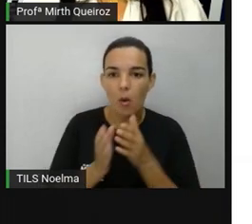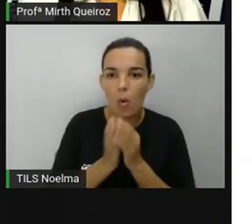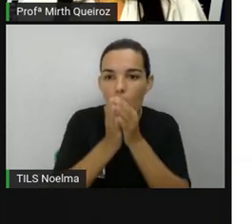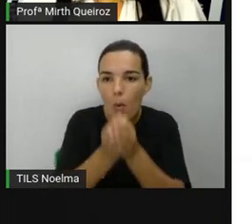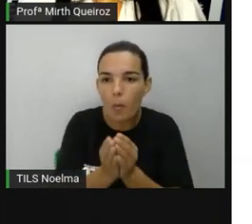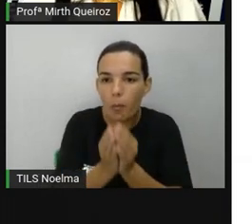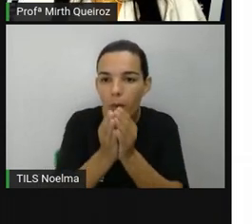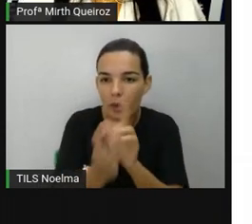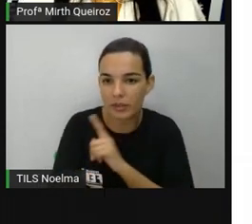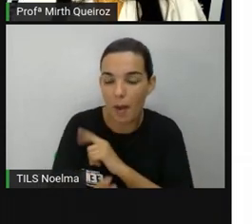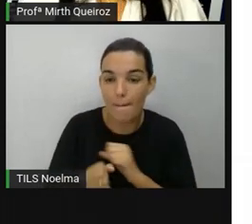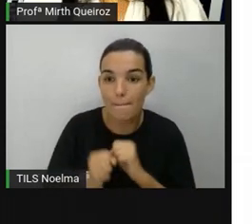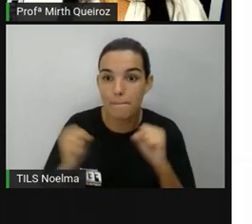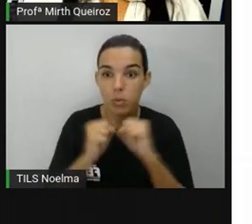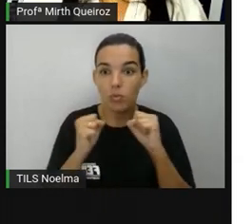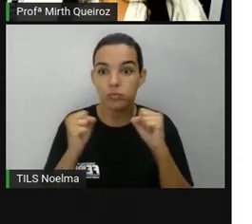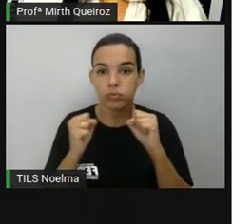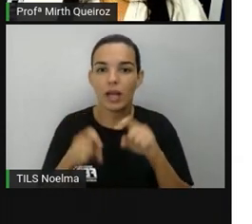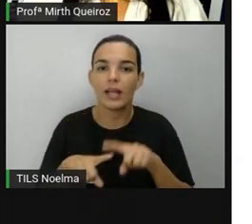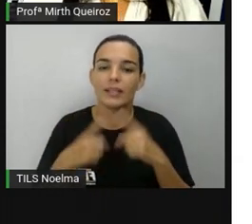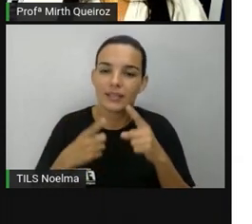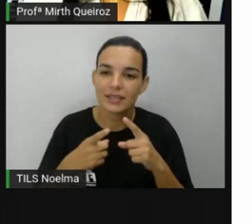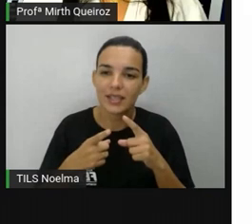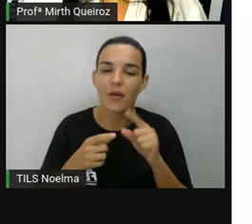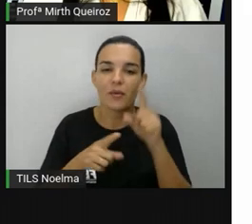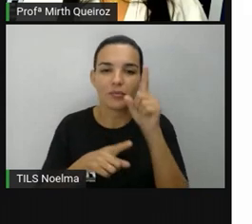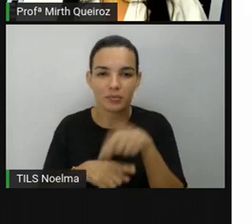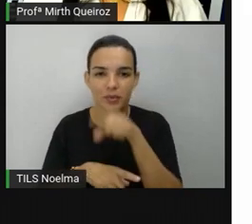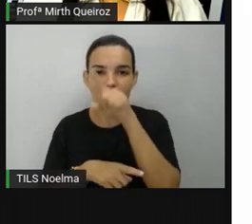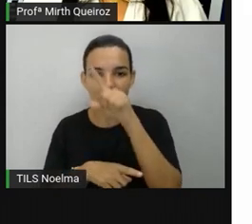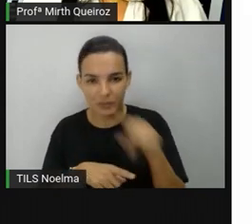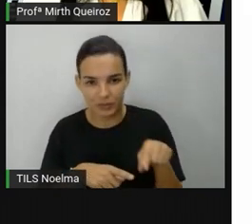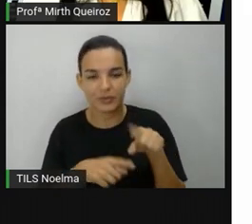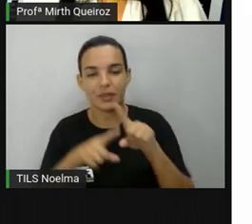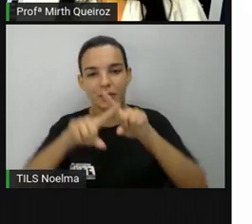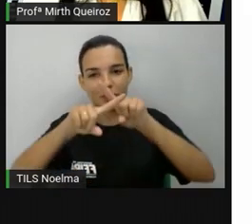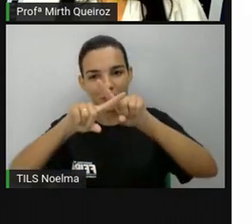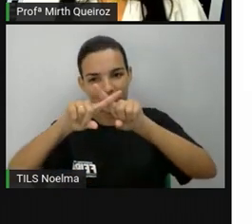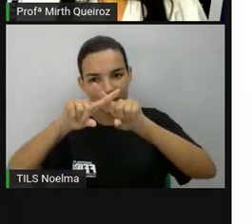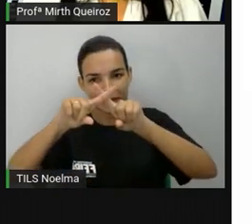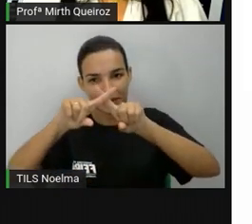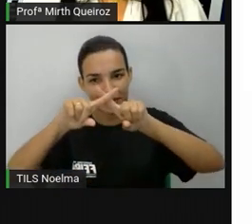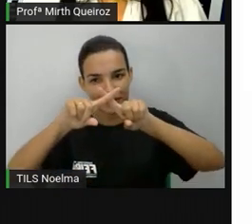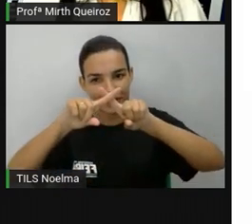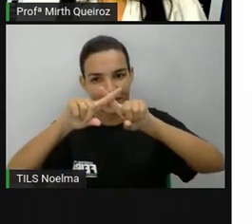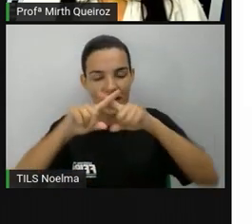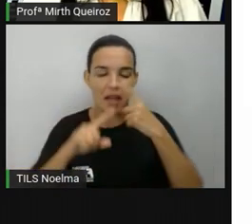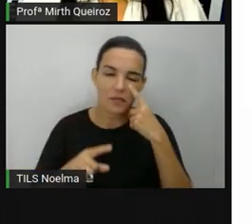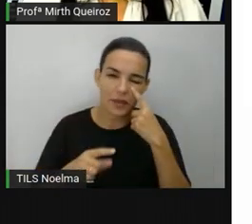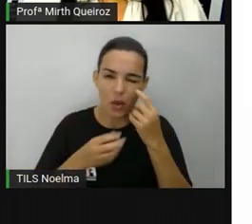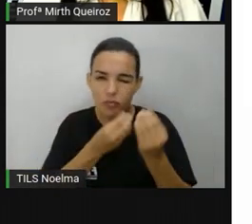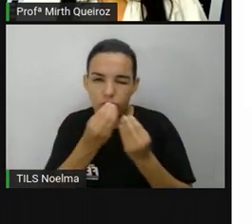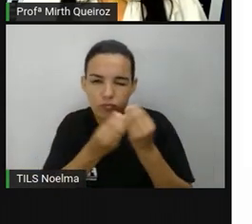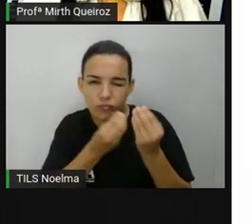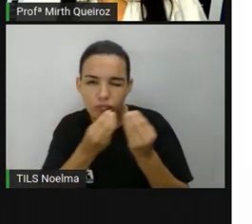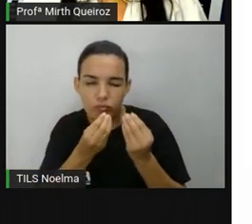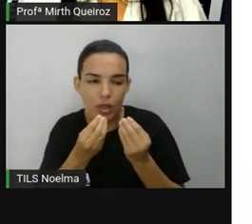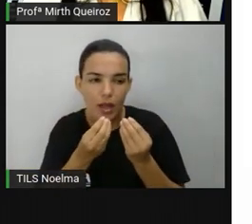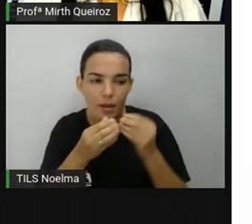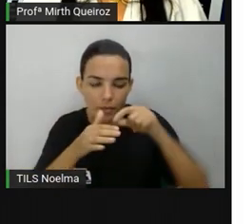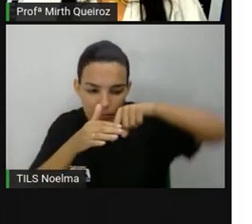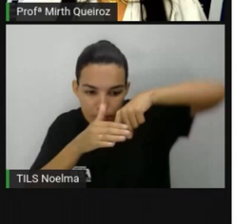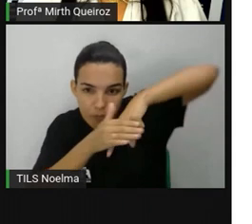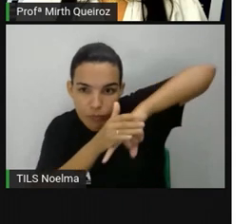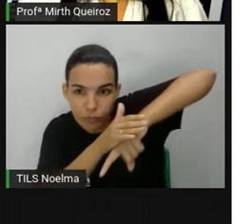embarcação e ele falasse bomba, aí vocês iriam sinalizar com um x. E aí, iriam montar uma estratégia para poder tentar